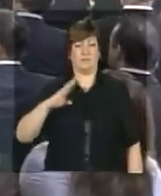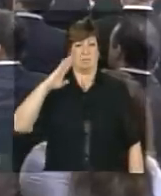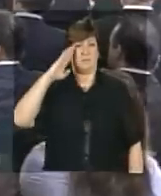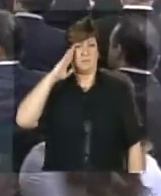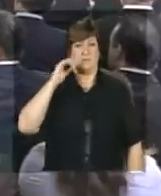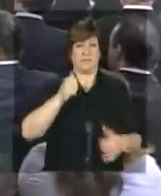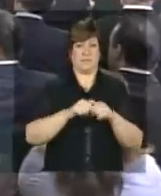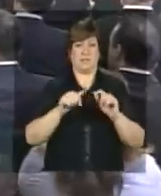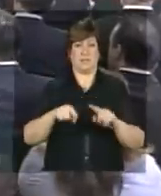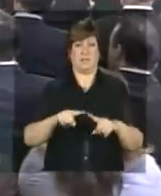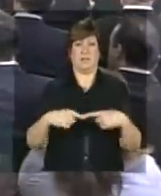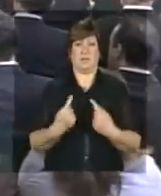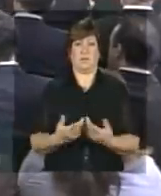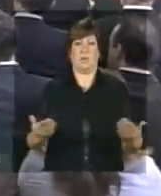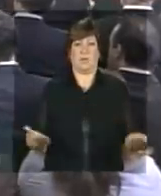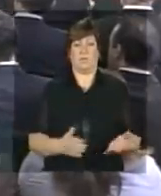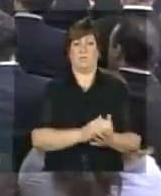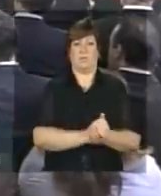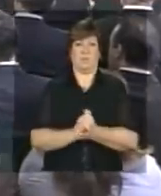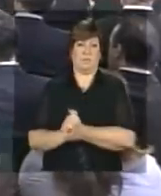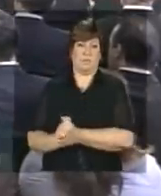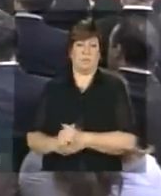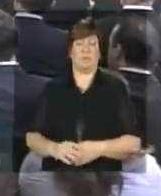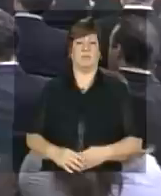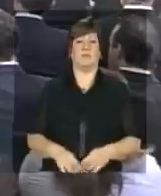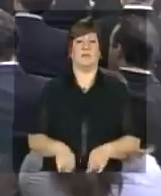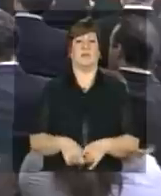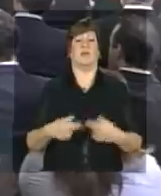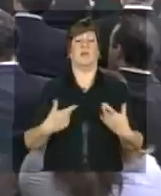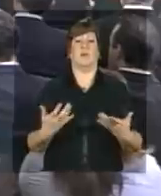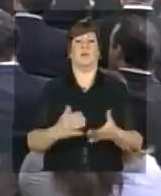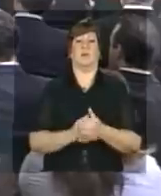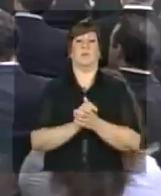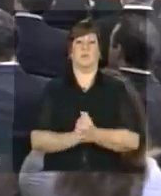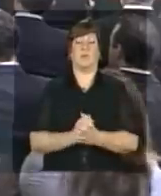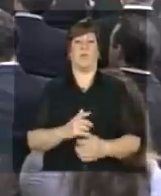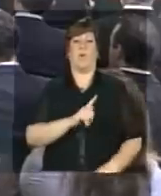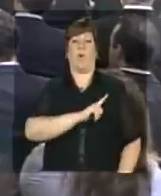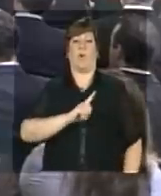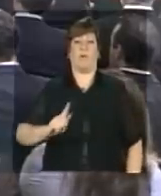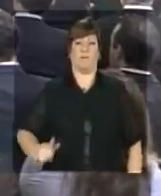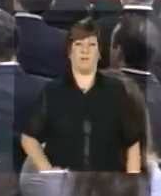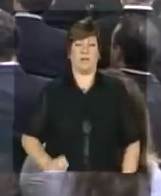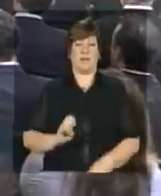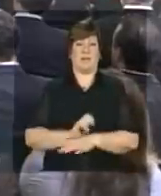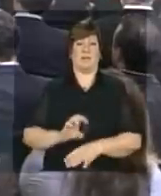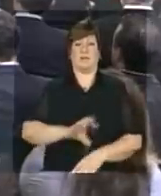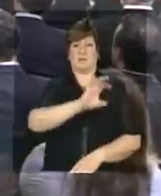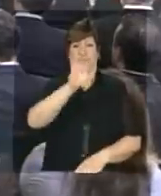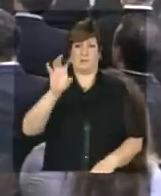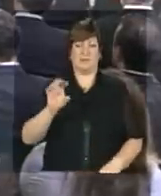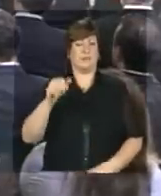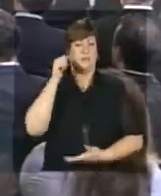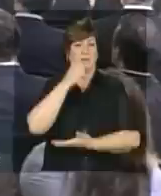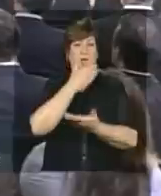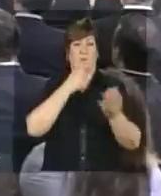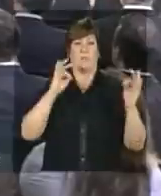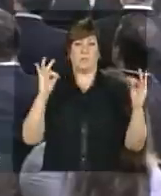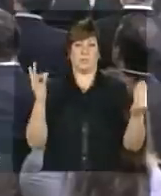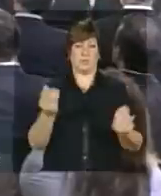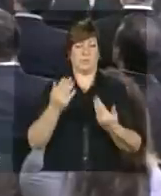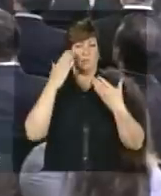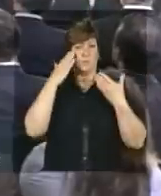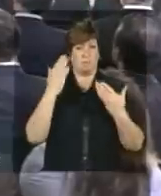aqui presente, General Carlos Denardi. Queria cumprimentar os governadores aqui presentes e as governadoras,